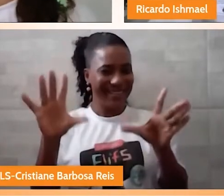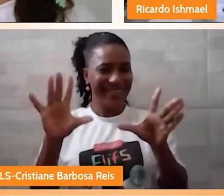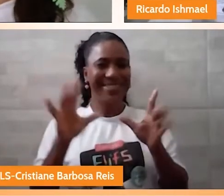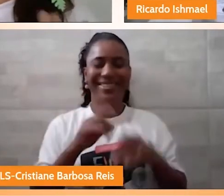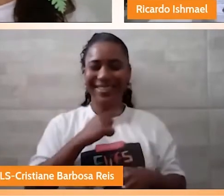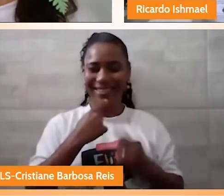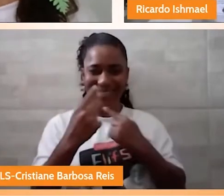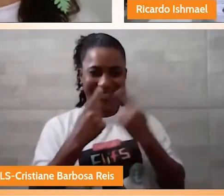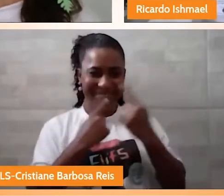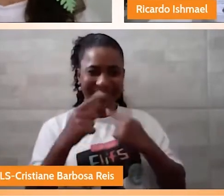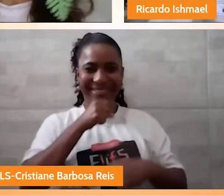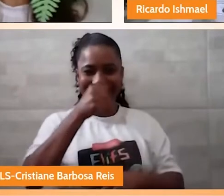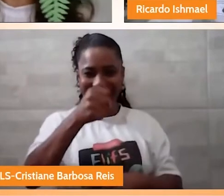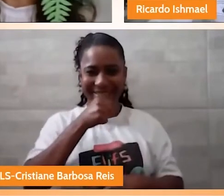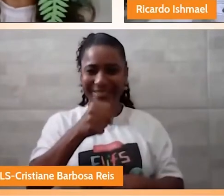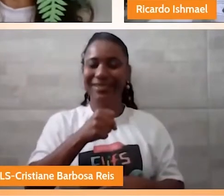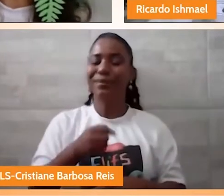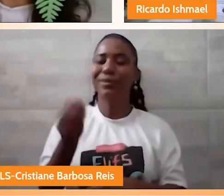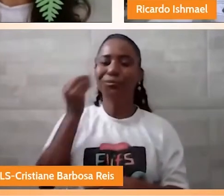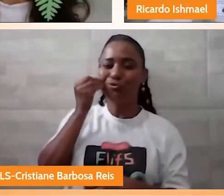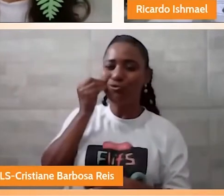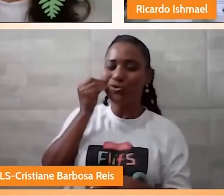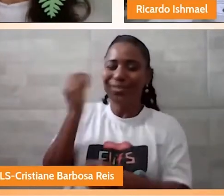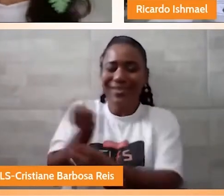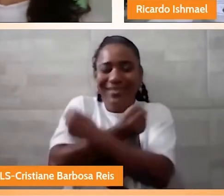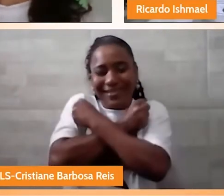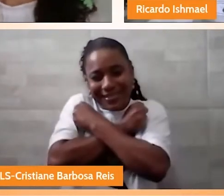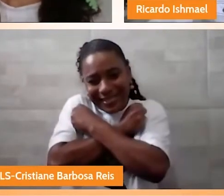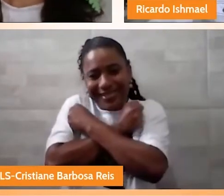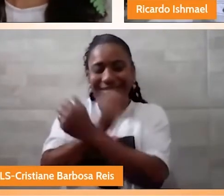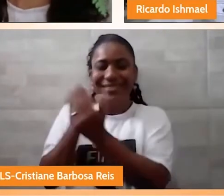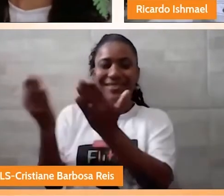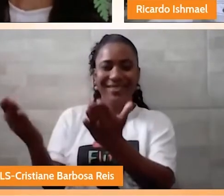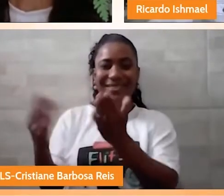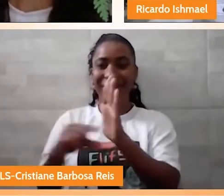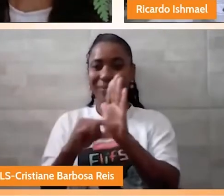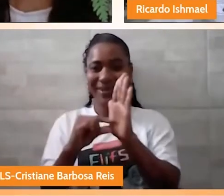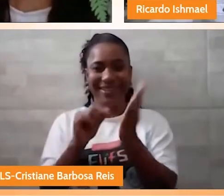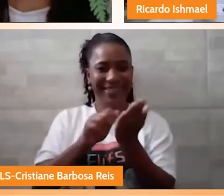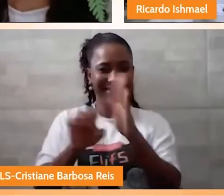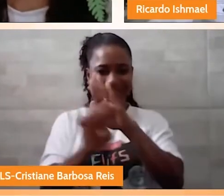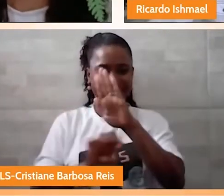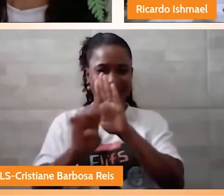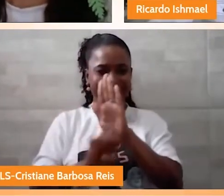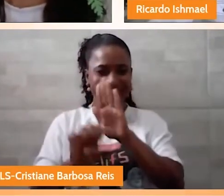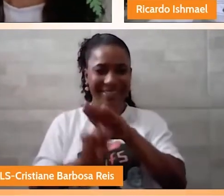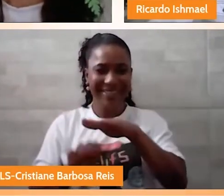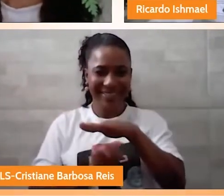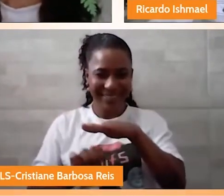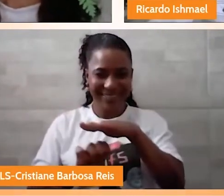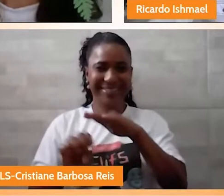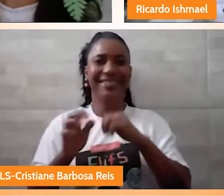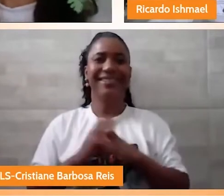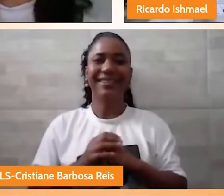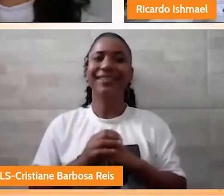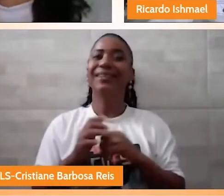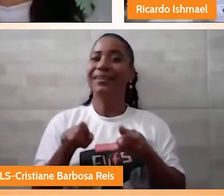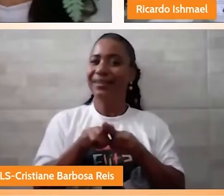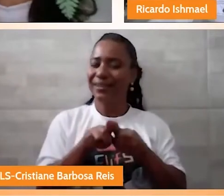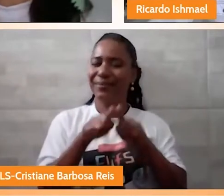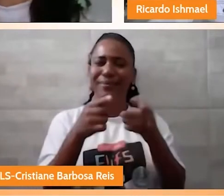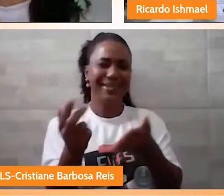e um forte abraço lá para a editora Mojubá. E as ilustrações de Heitor Neto. Maravilhosas, né?